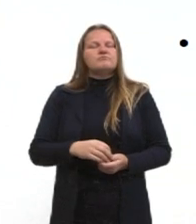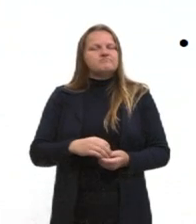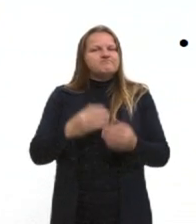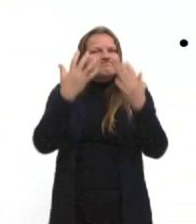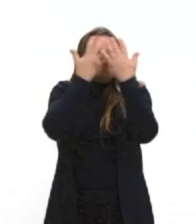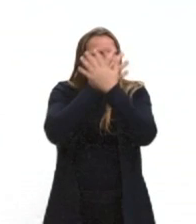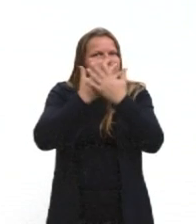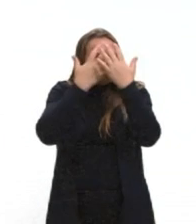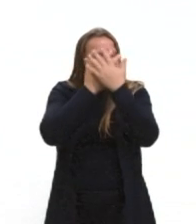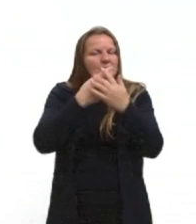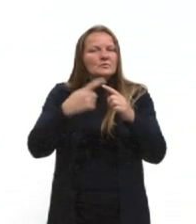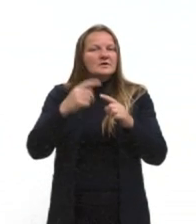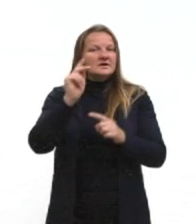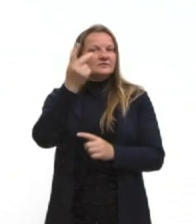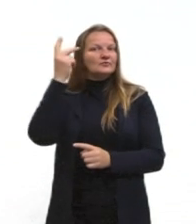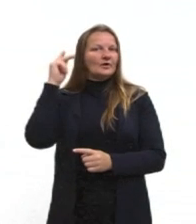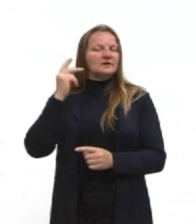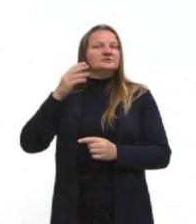nossa história.